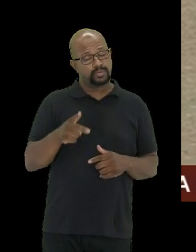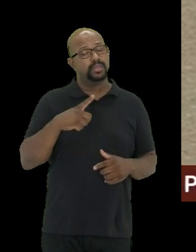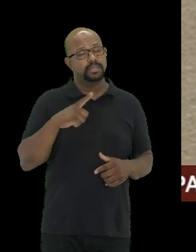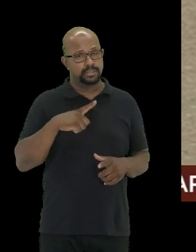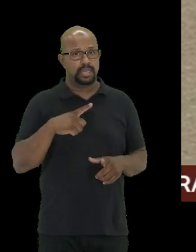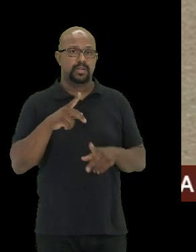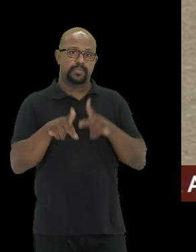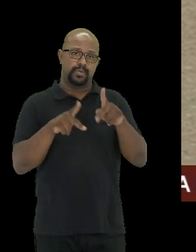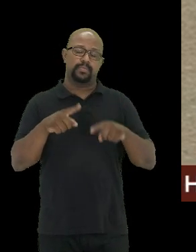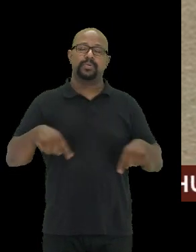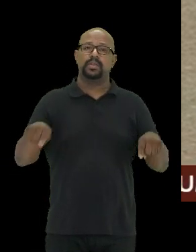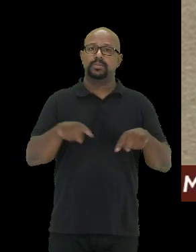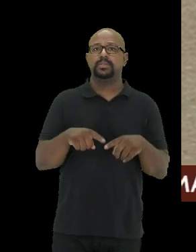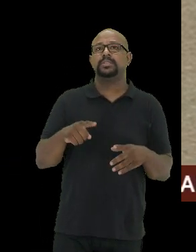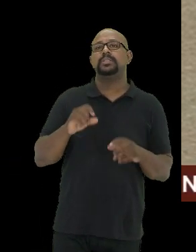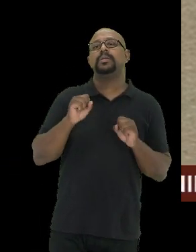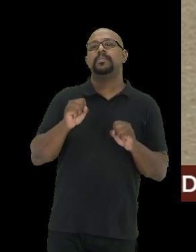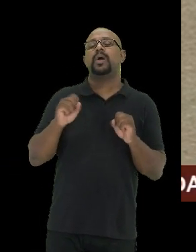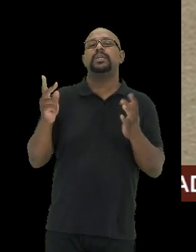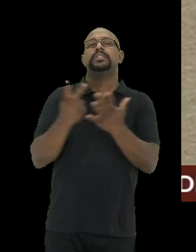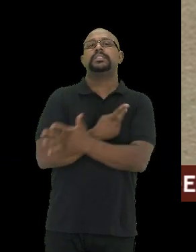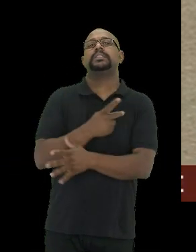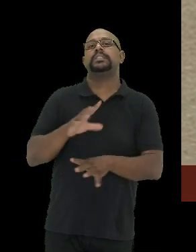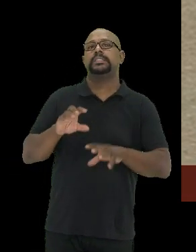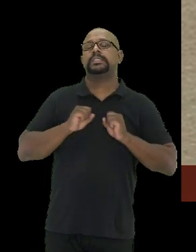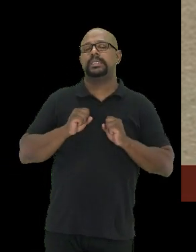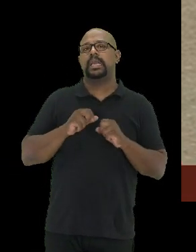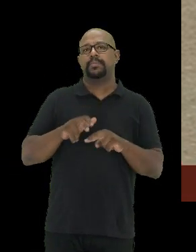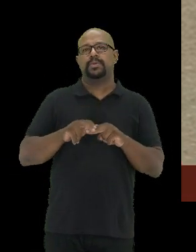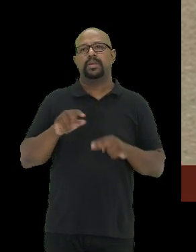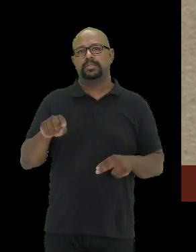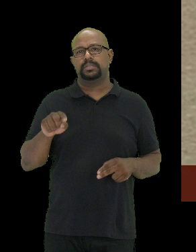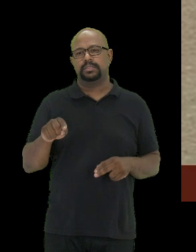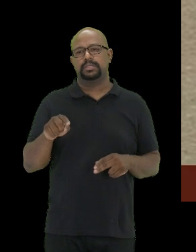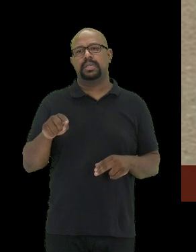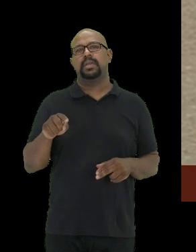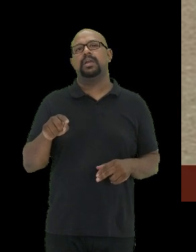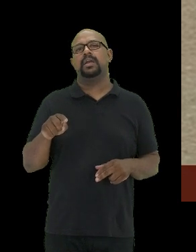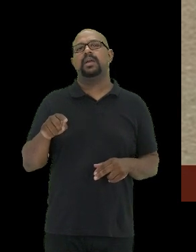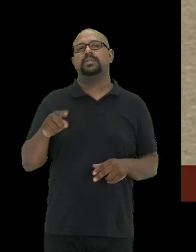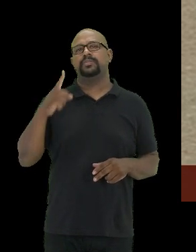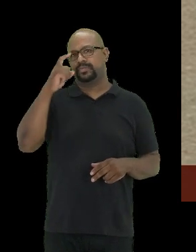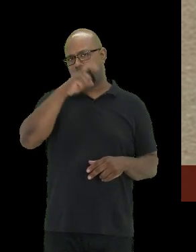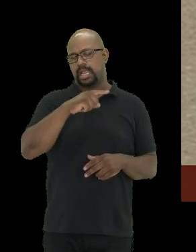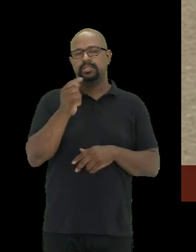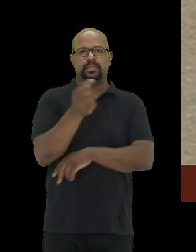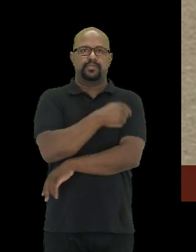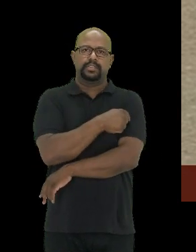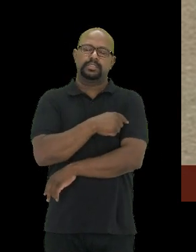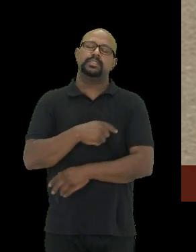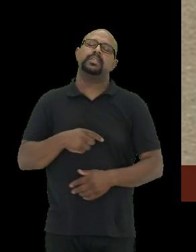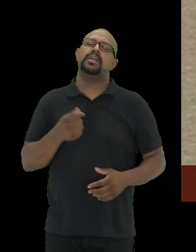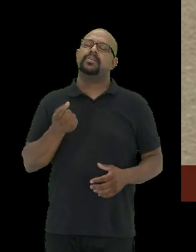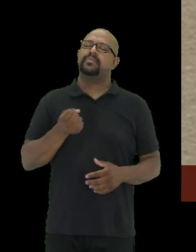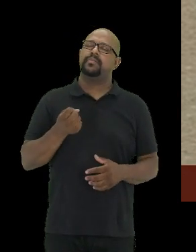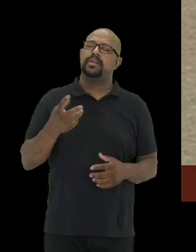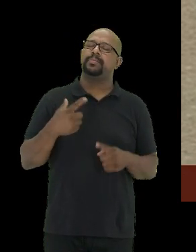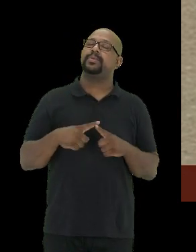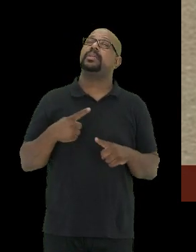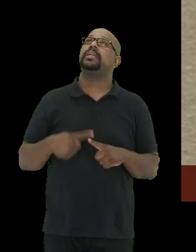populações altamente suscetíveis, parte por conta da inequidade de acesso à vacina, e parte porque